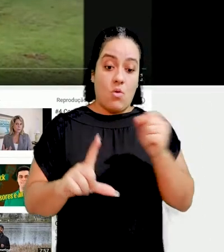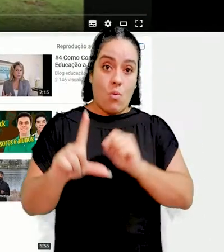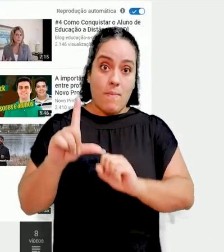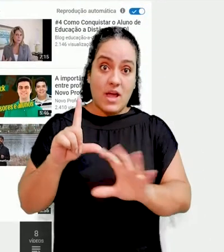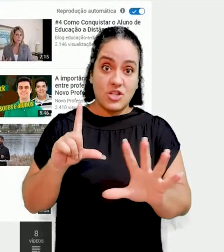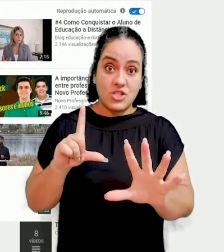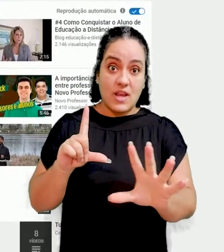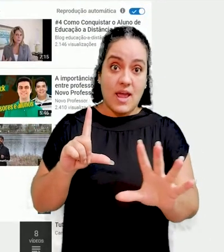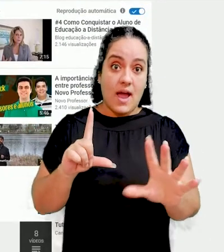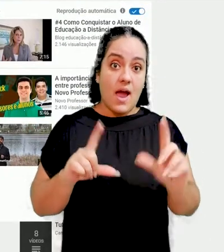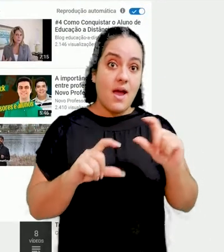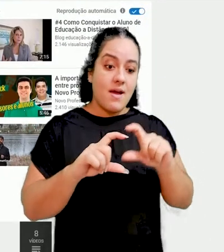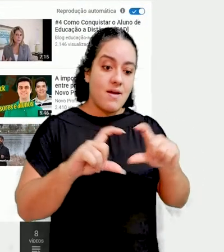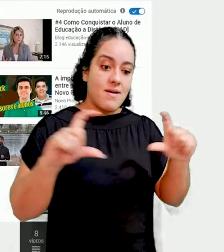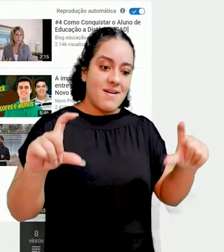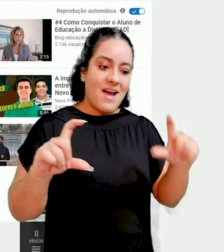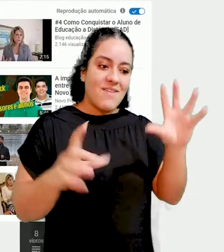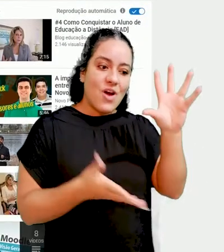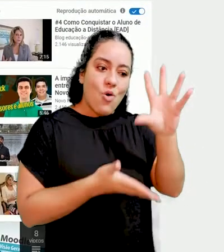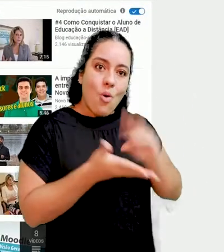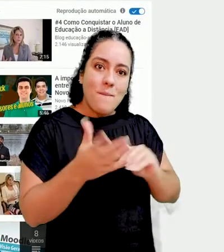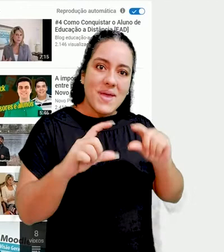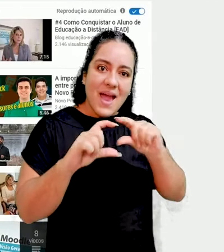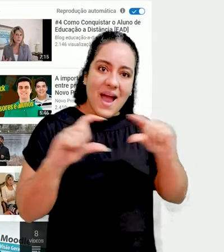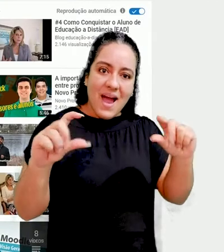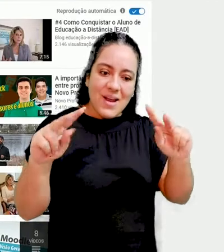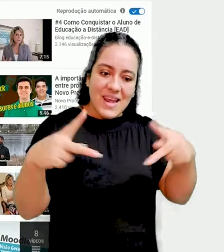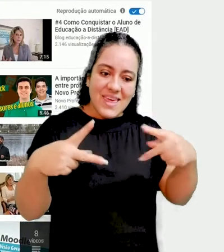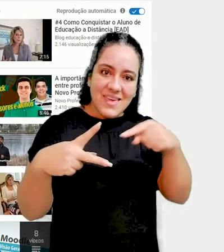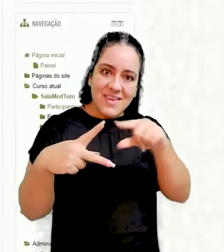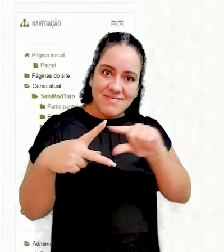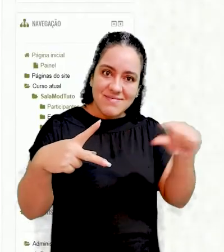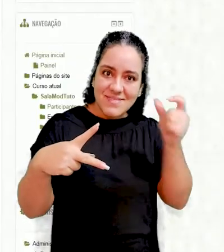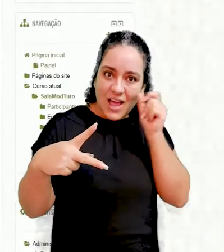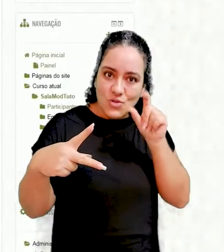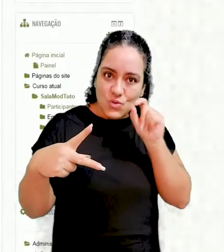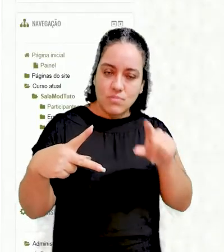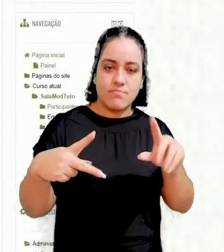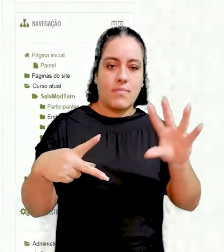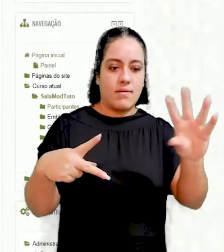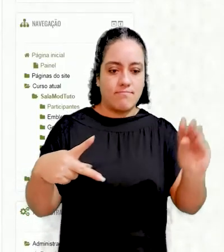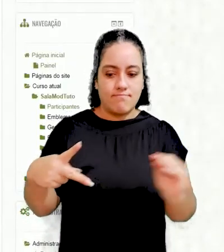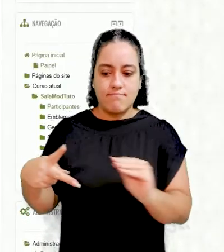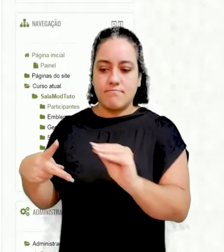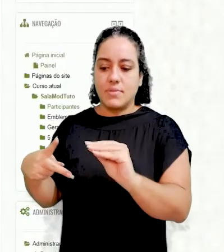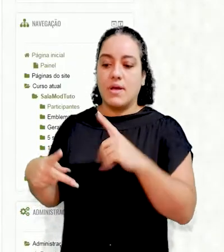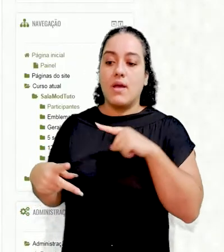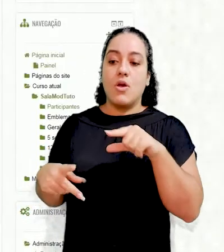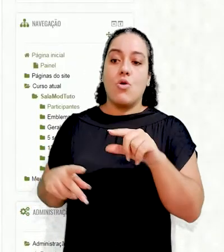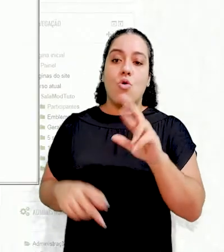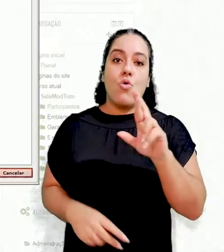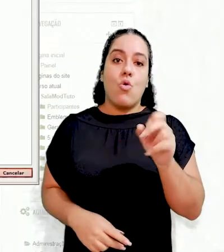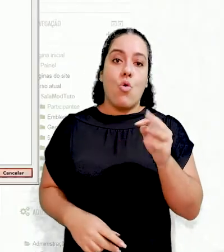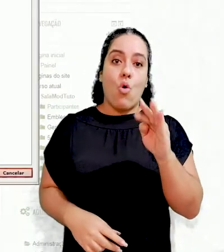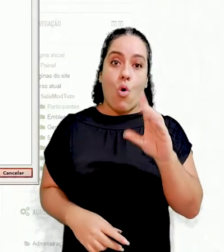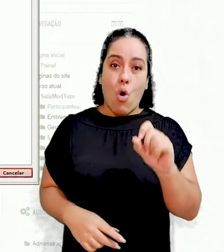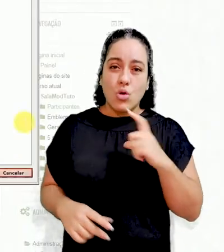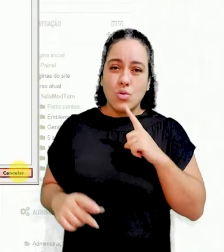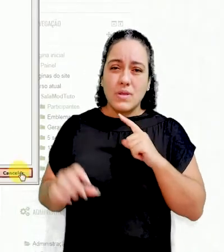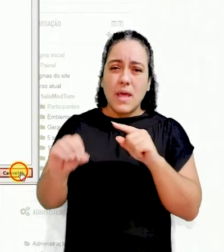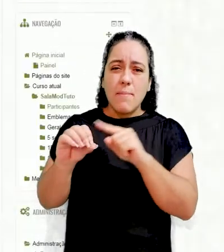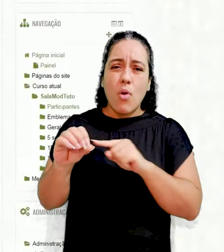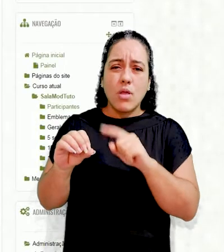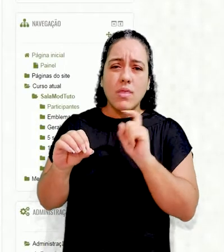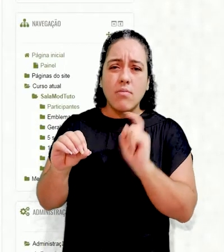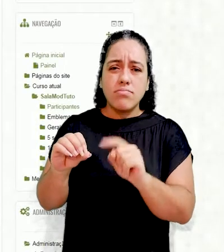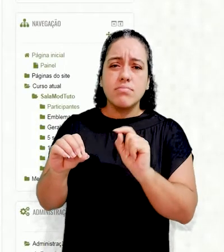incorporar, vai copiar esse código que está aqui, em azul. Aqui, na inserção do rótulo, você vai clicar nesse pequeno